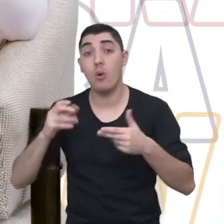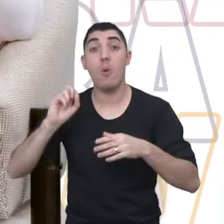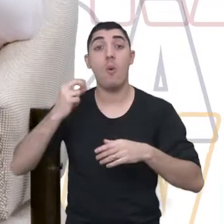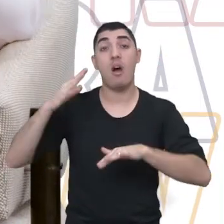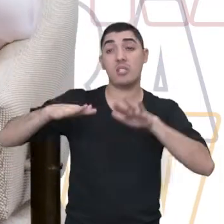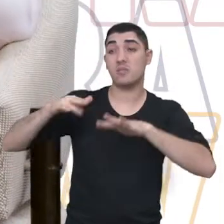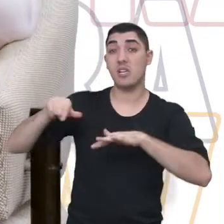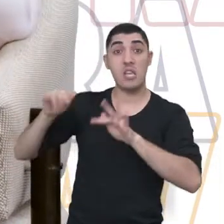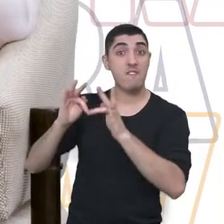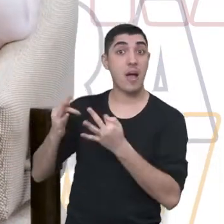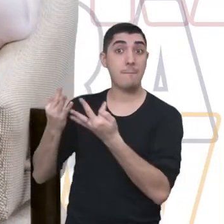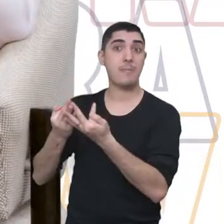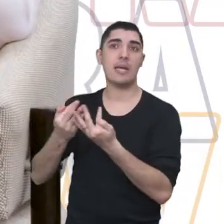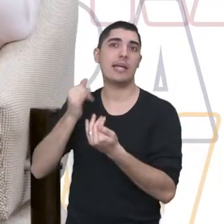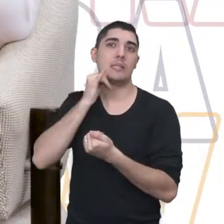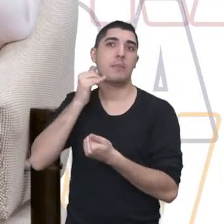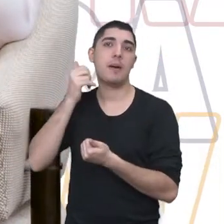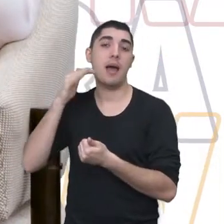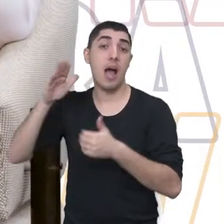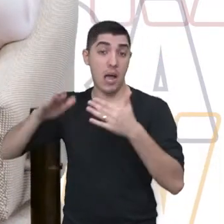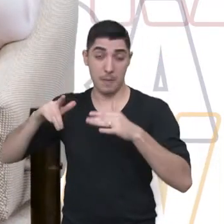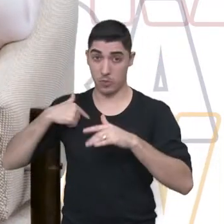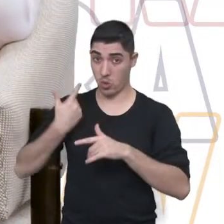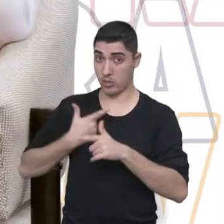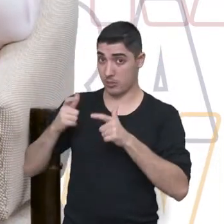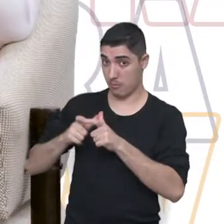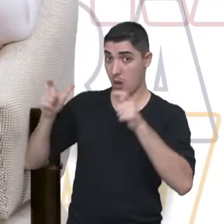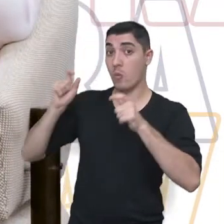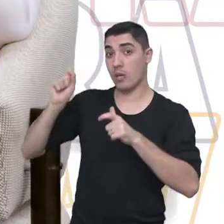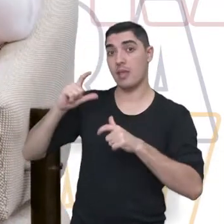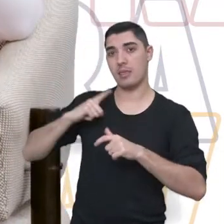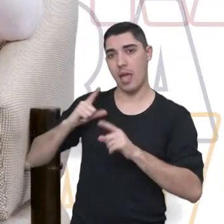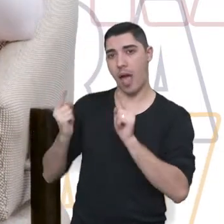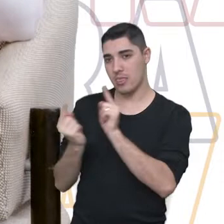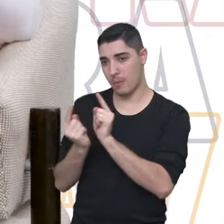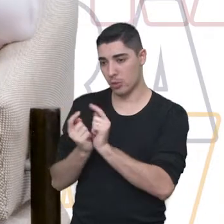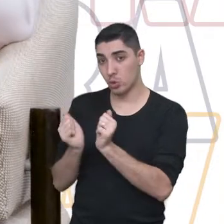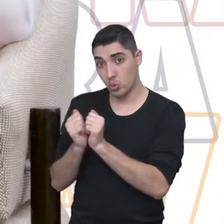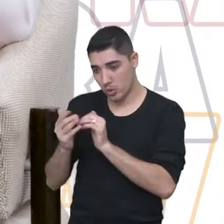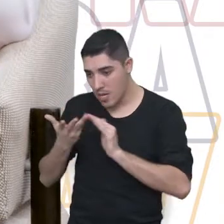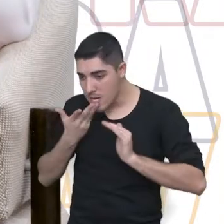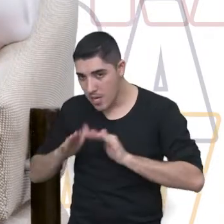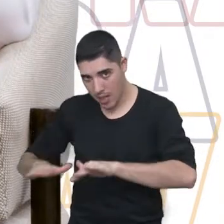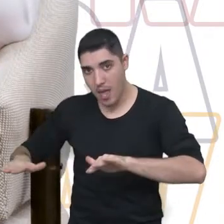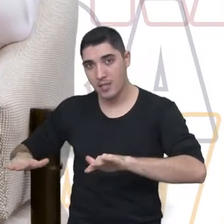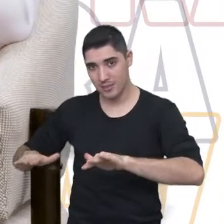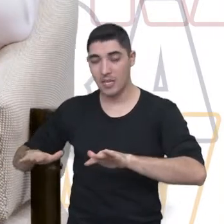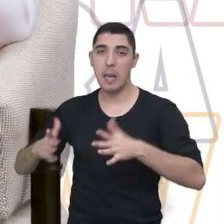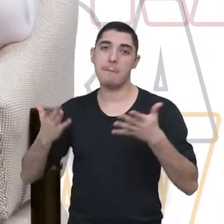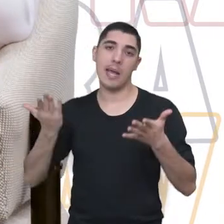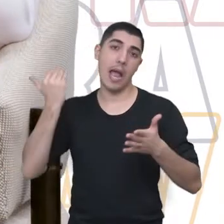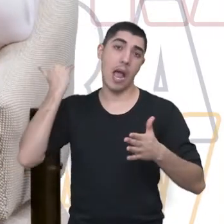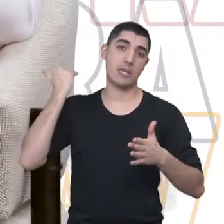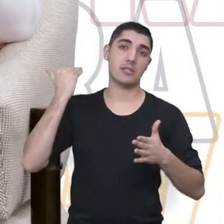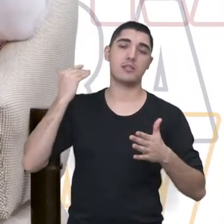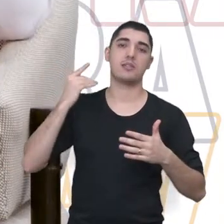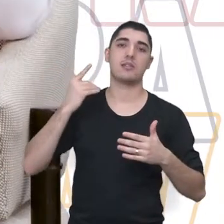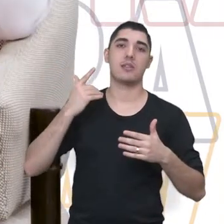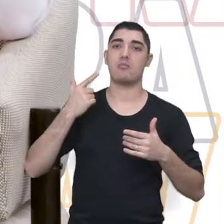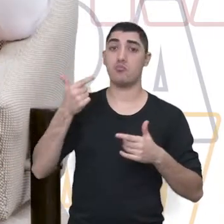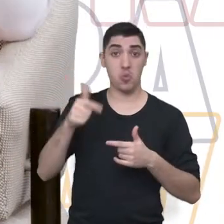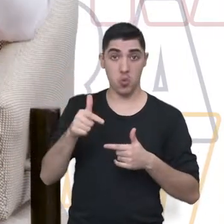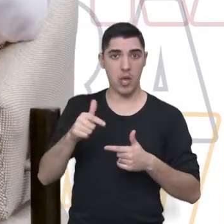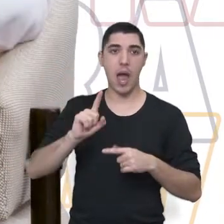de uma pessoa da família. Atualmente nós atendemos as crianças, que era algo que a gente não fazia antes, mas com essa pandemia